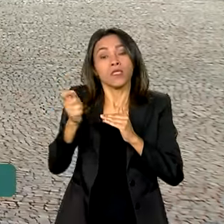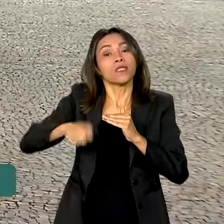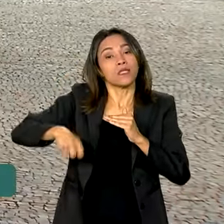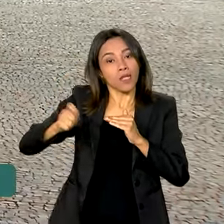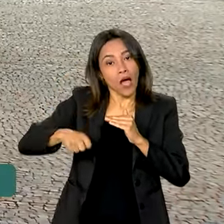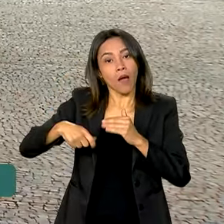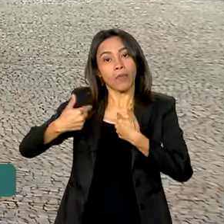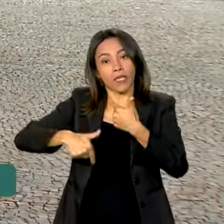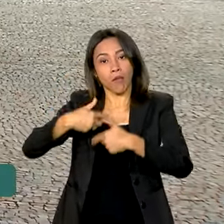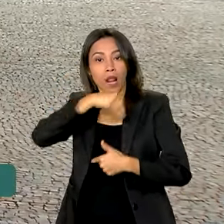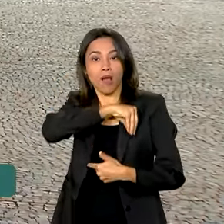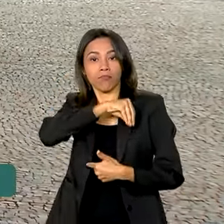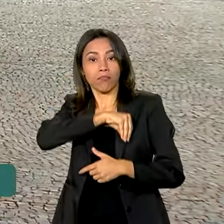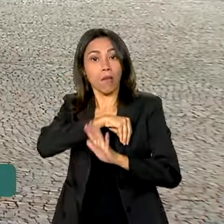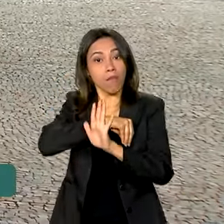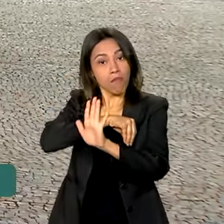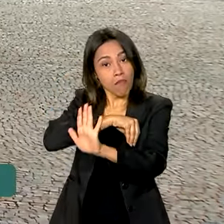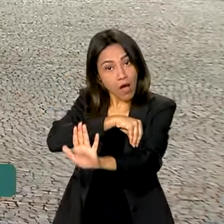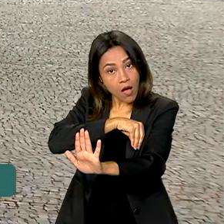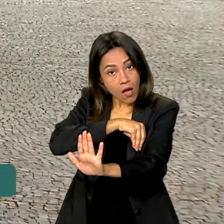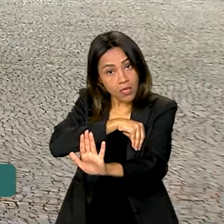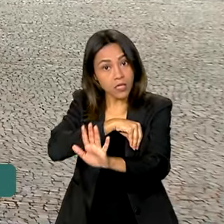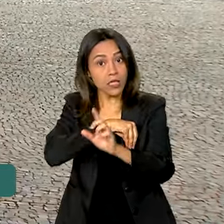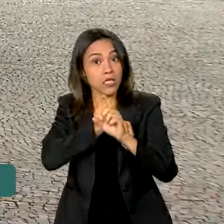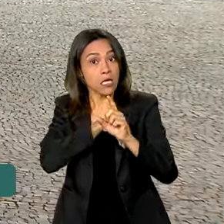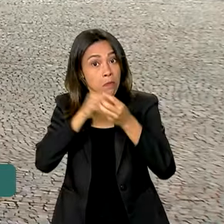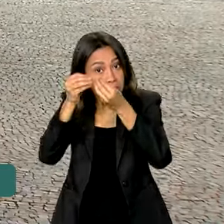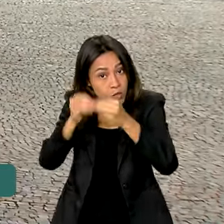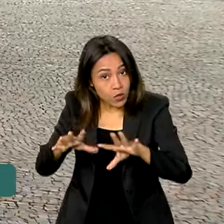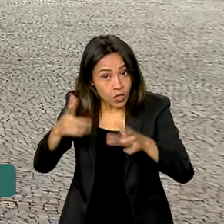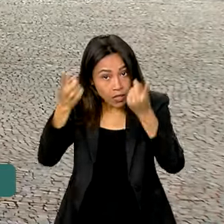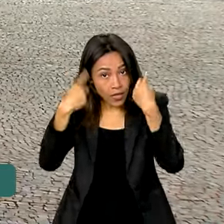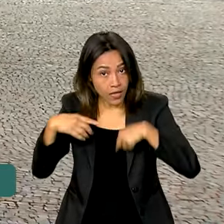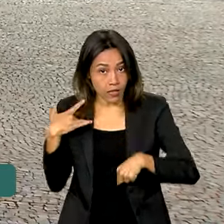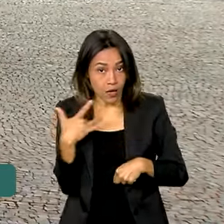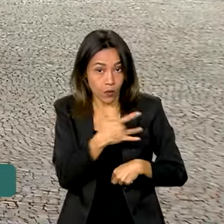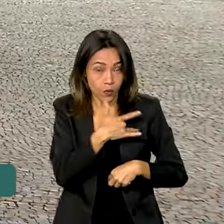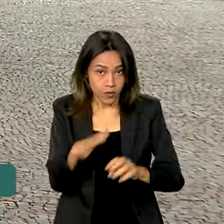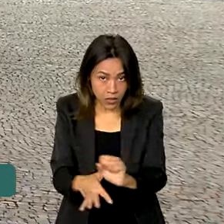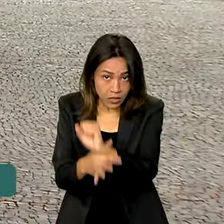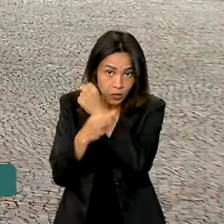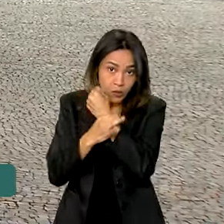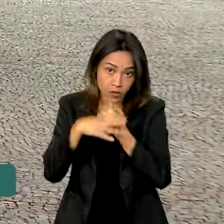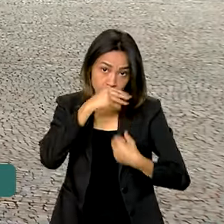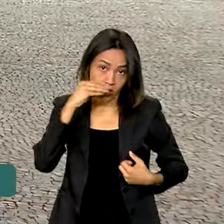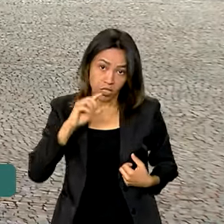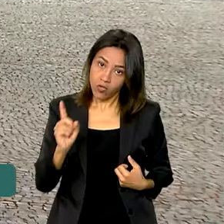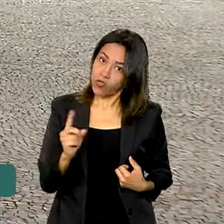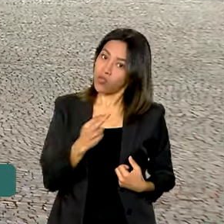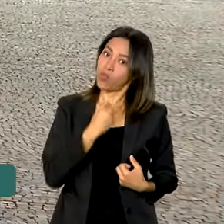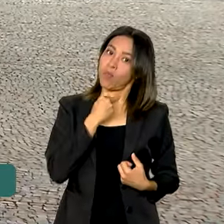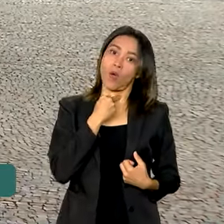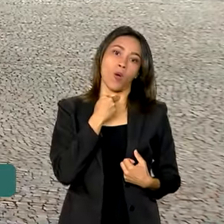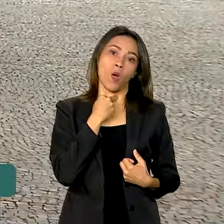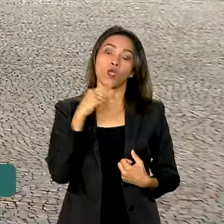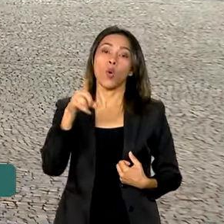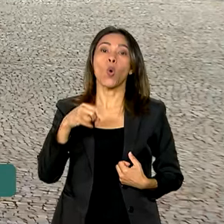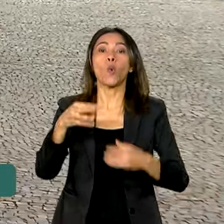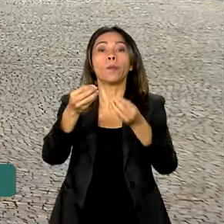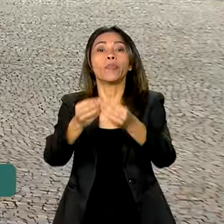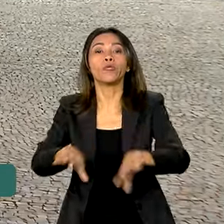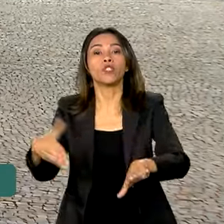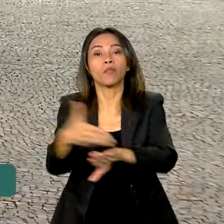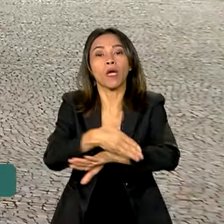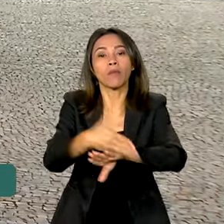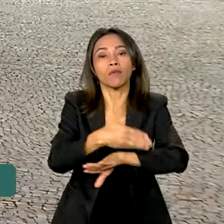remunerada, desde que não seja em atividade que prejudique a saúde e a segurança do adolescente ou afete a frequência escolar.